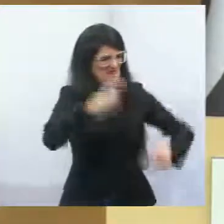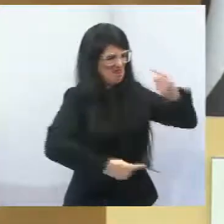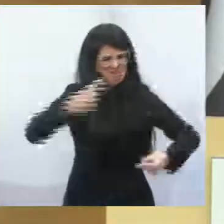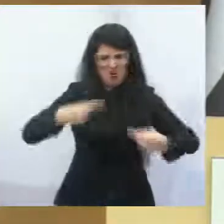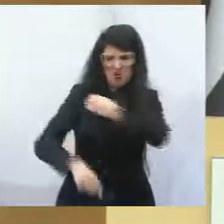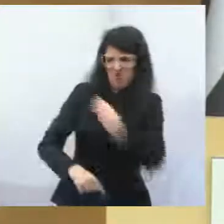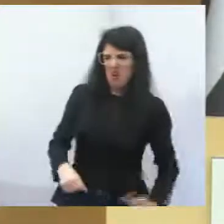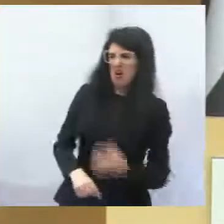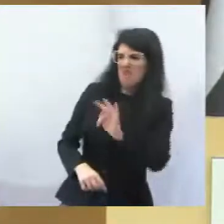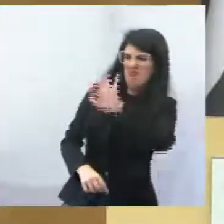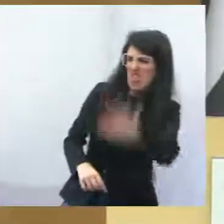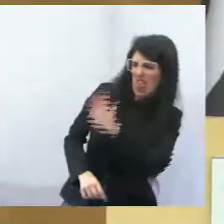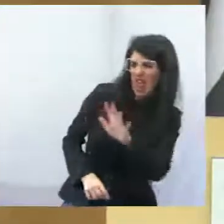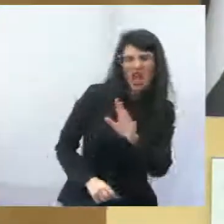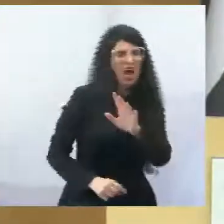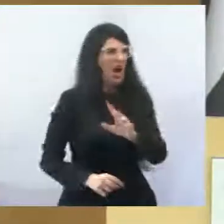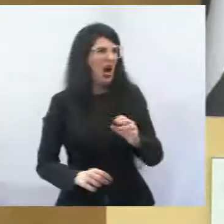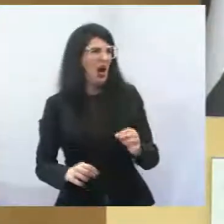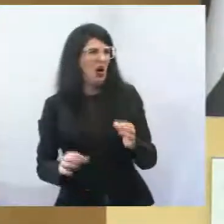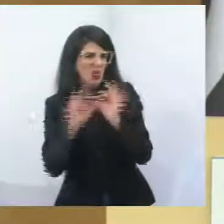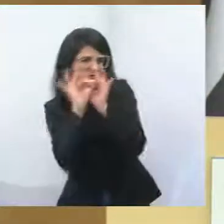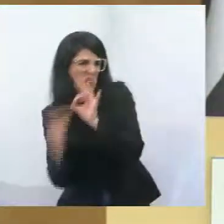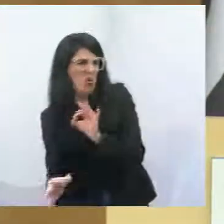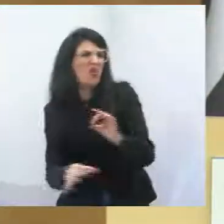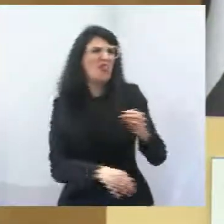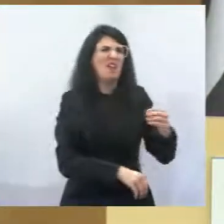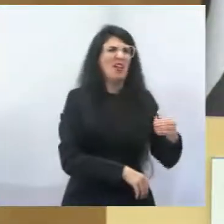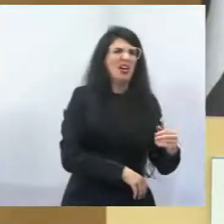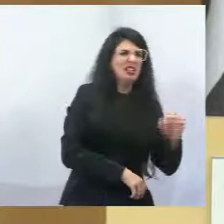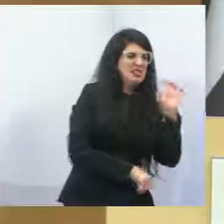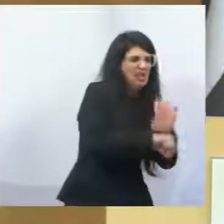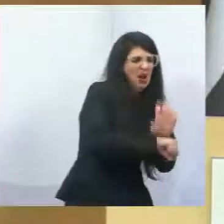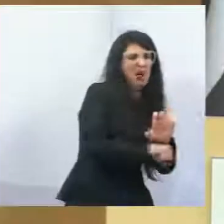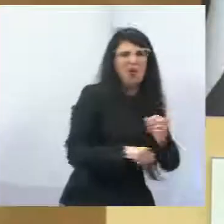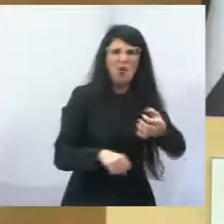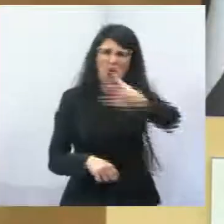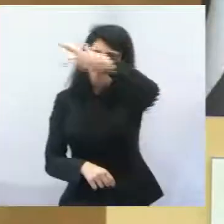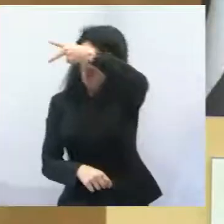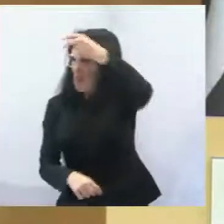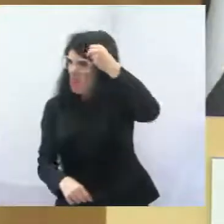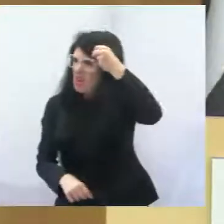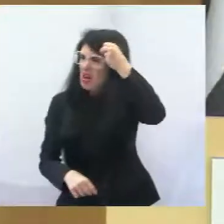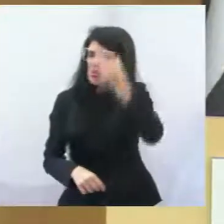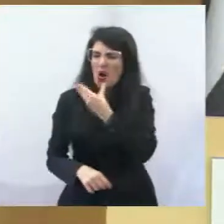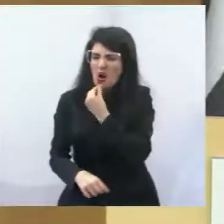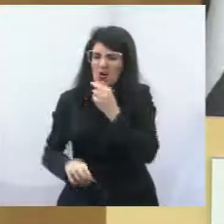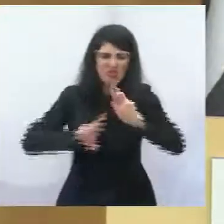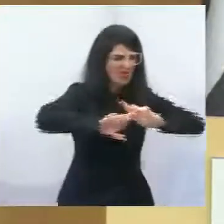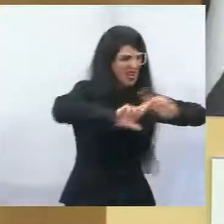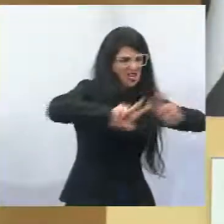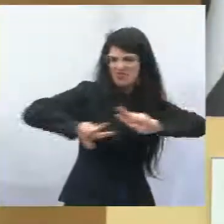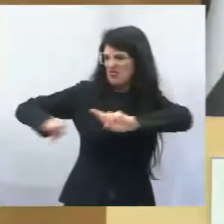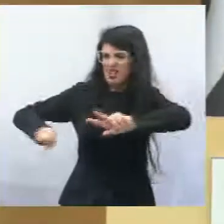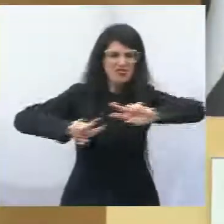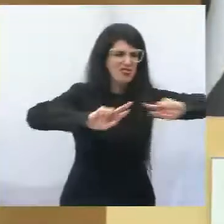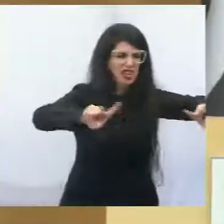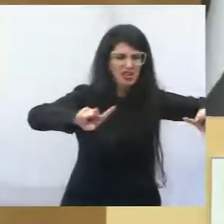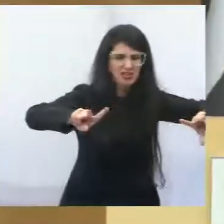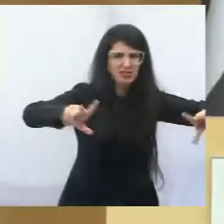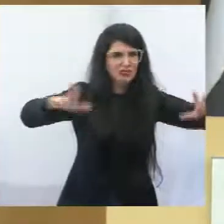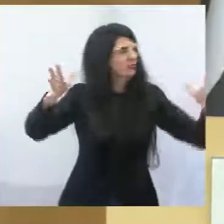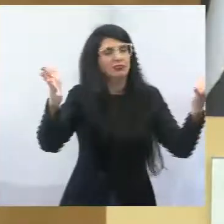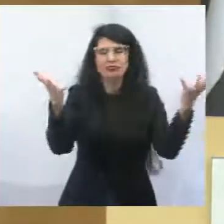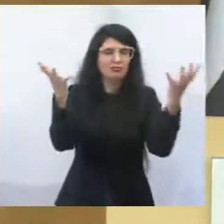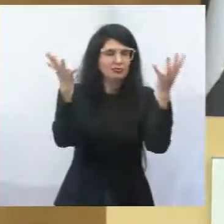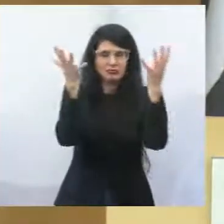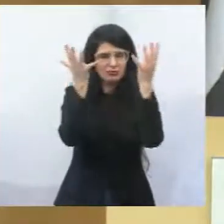coisa, o governador fala outra, e em alguns municípios o prefeito fala diferente. E aí nós chegamos à situação que